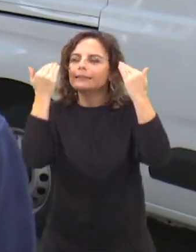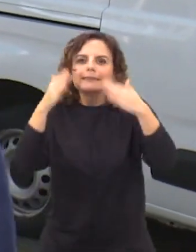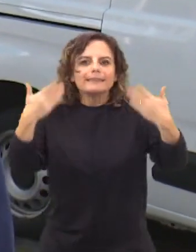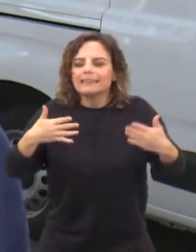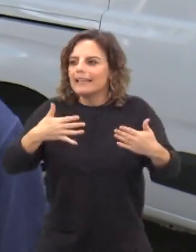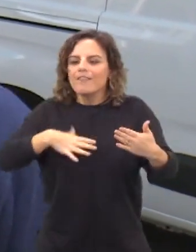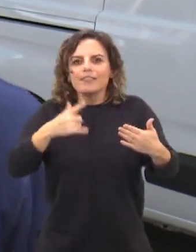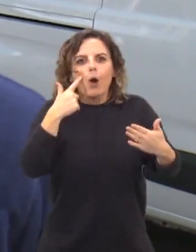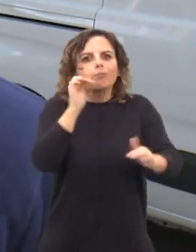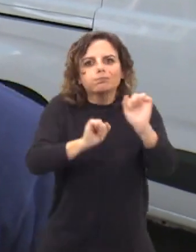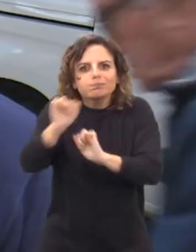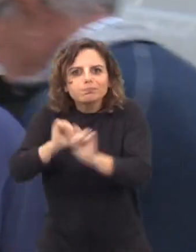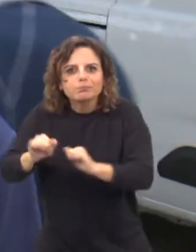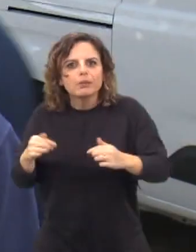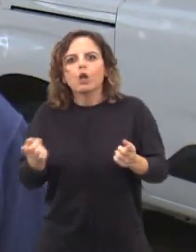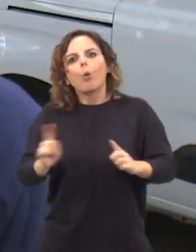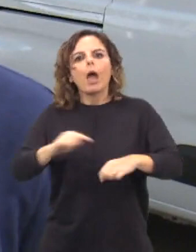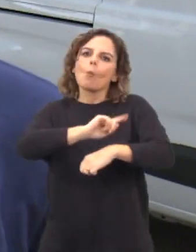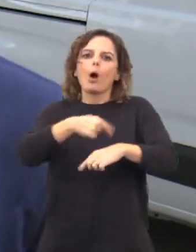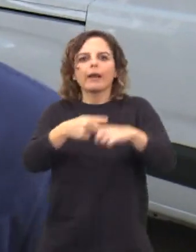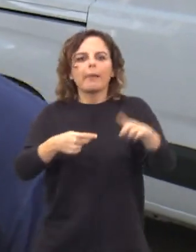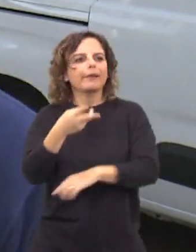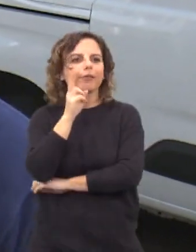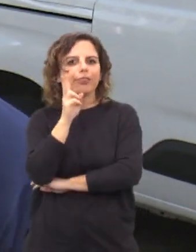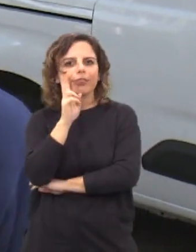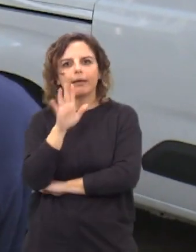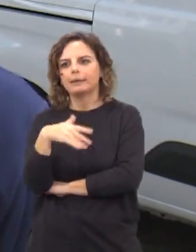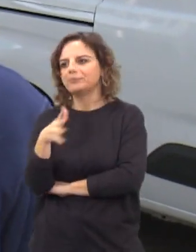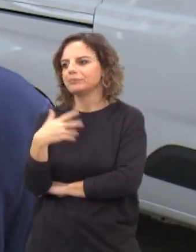que querem conhecimento, não querem passar uma hora e meia a ver